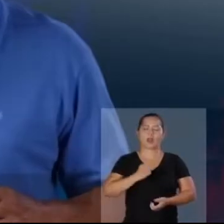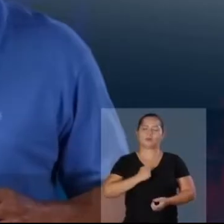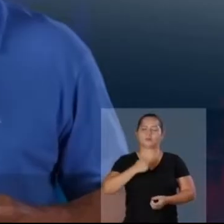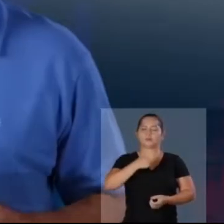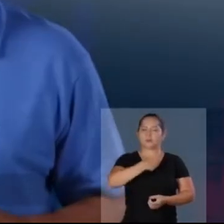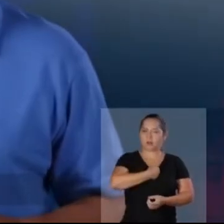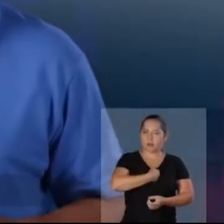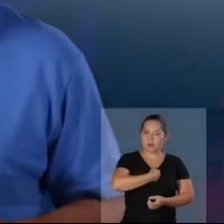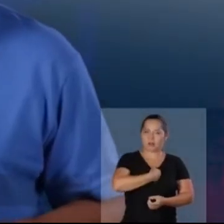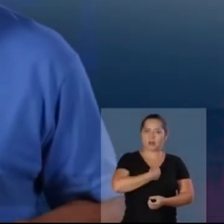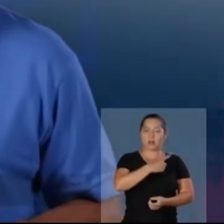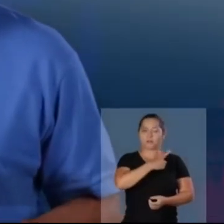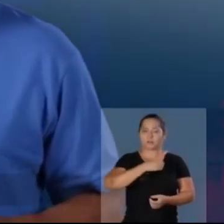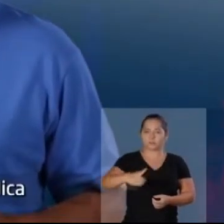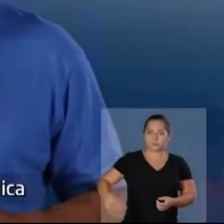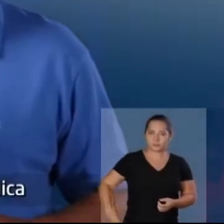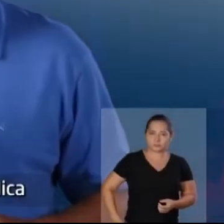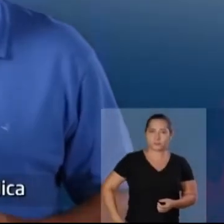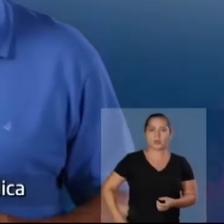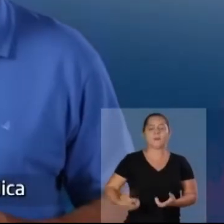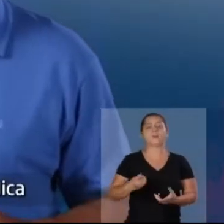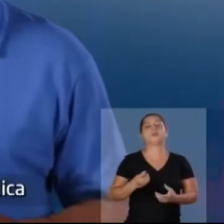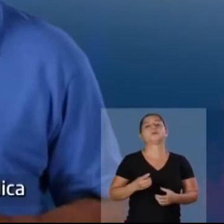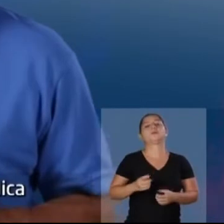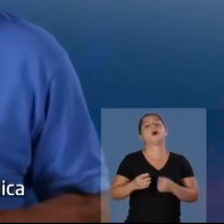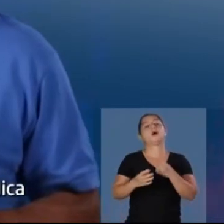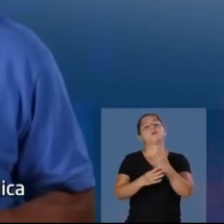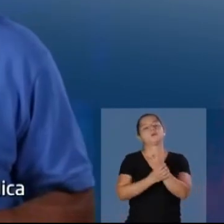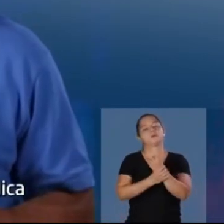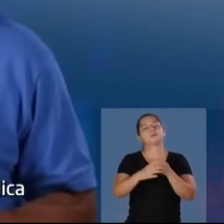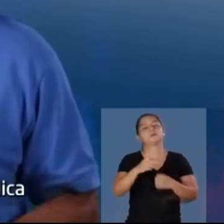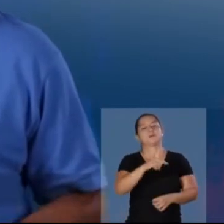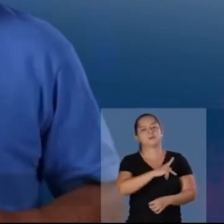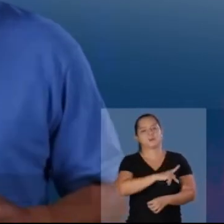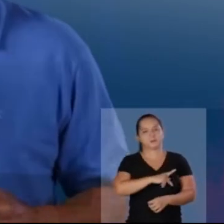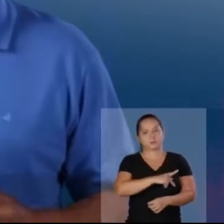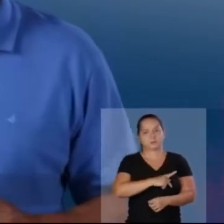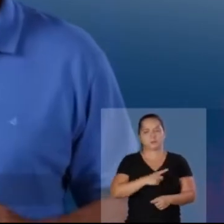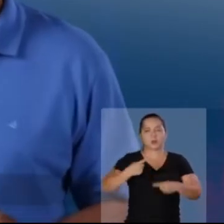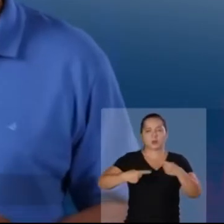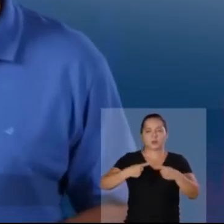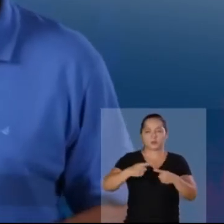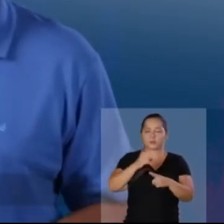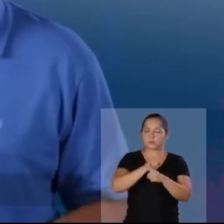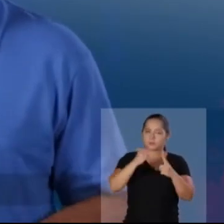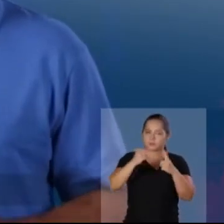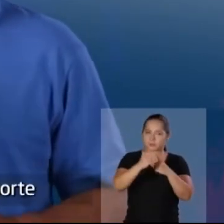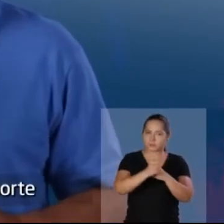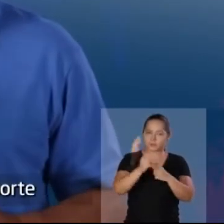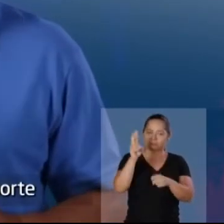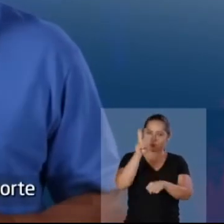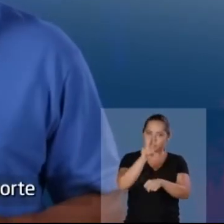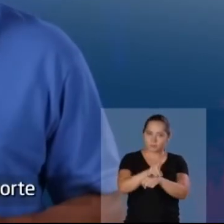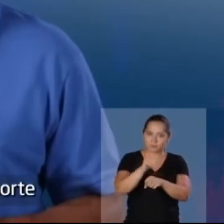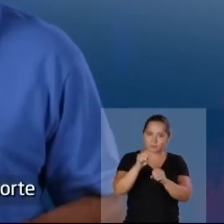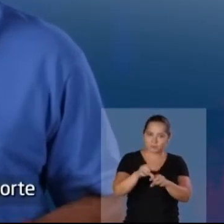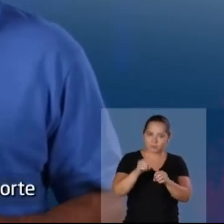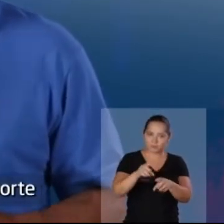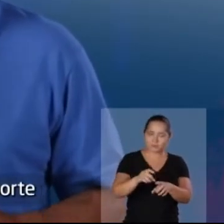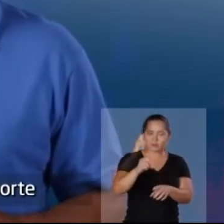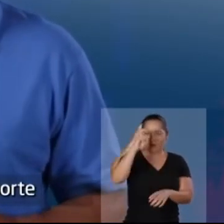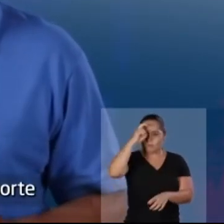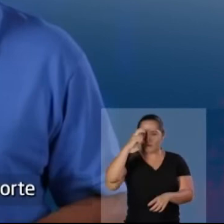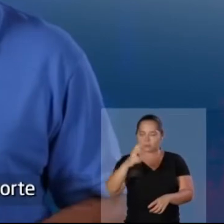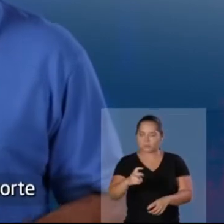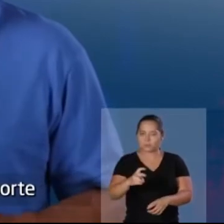Sou o delegado Nilton Neves, deputado atuante na segurança pública e nas políticas sociais. Defendo a educação,